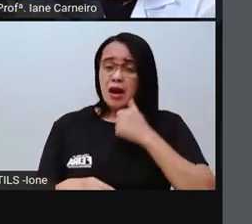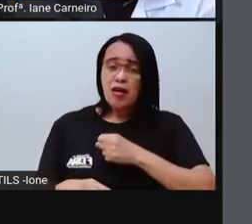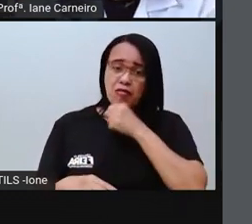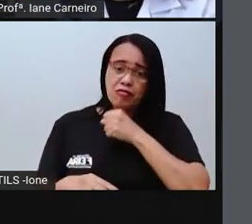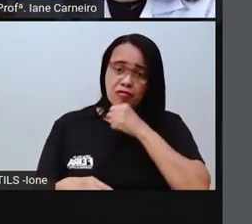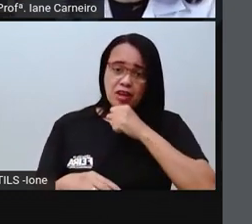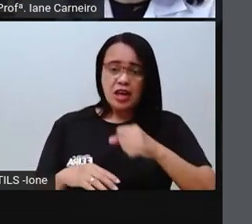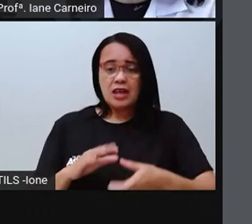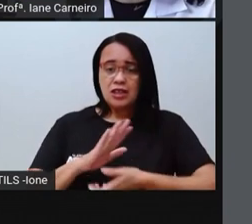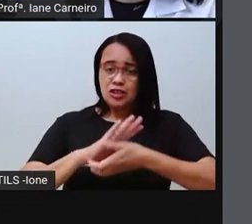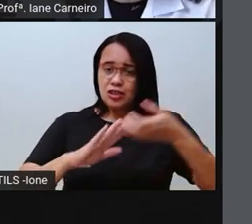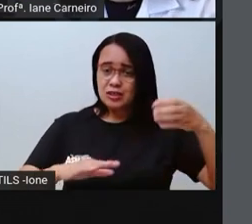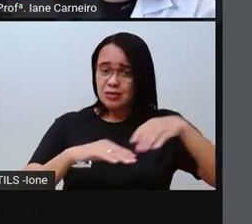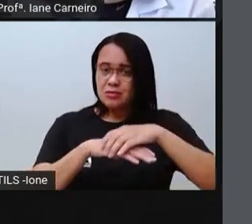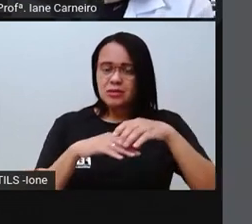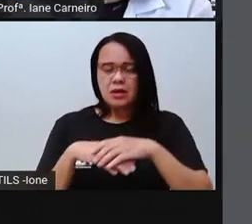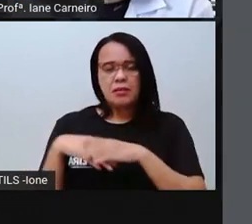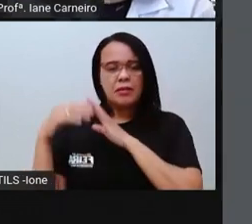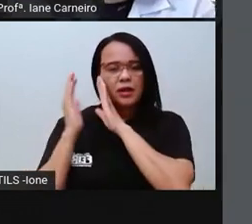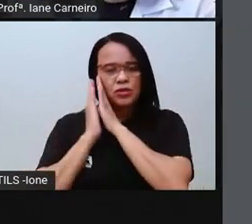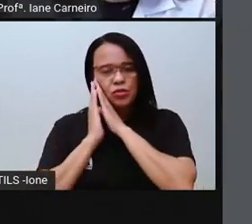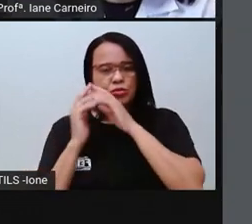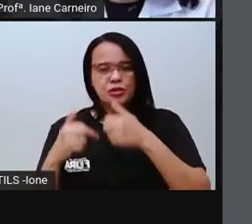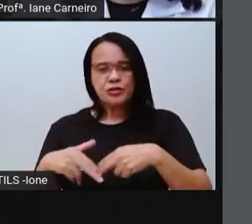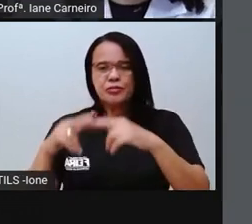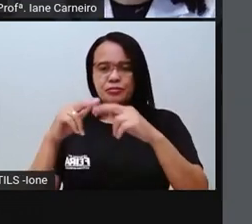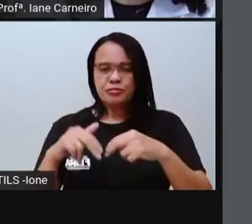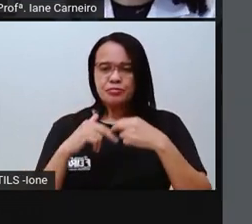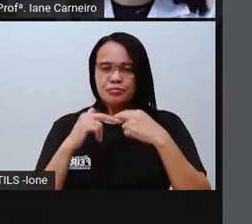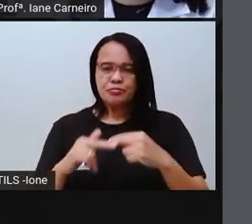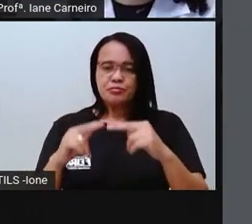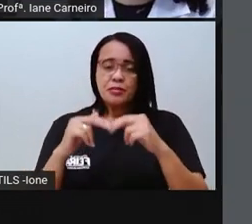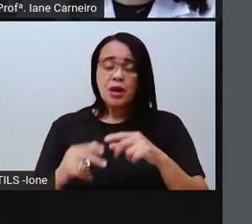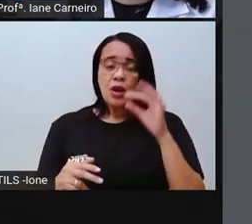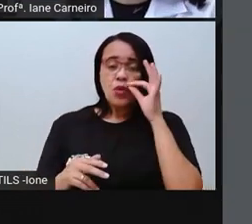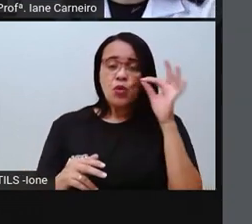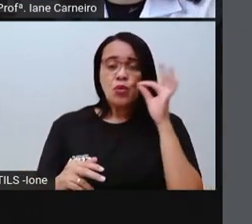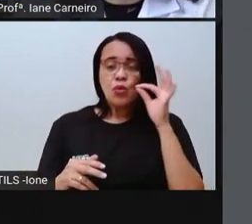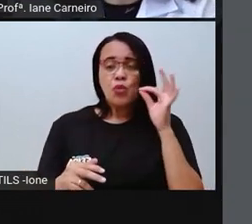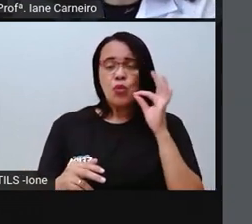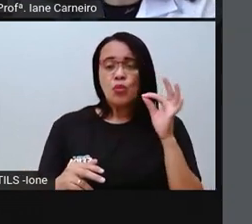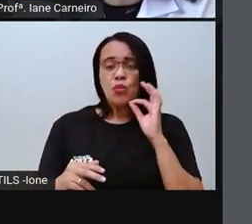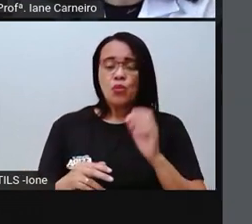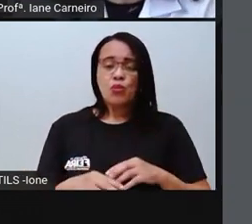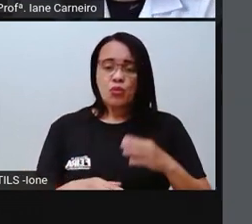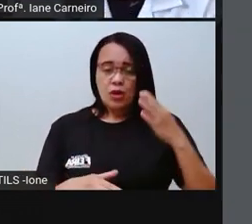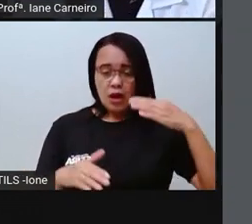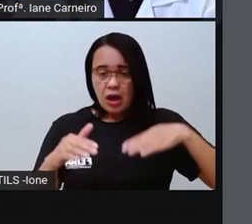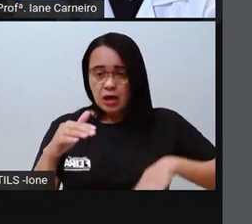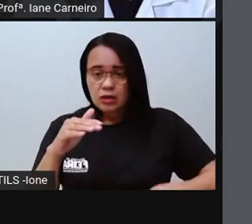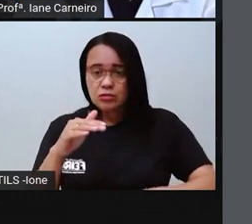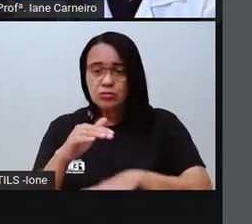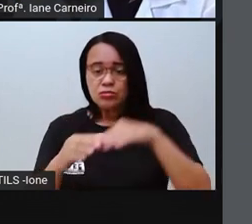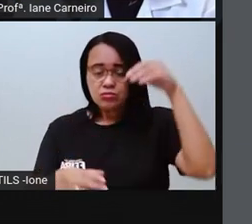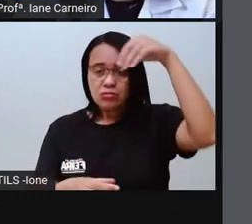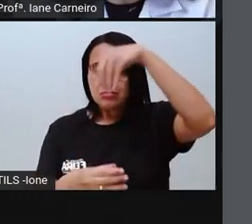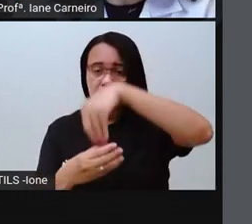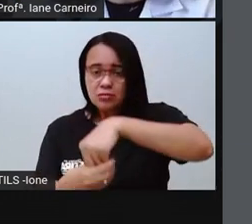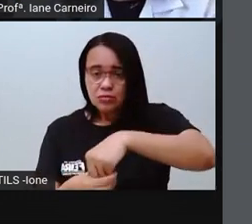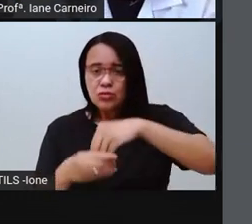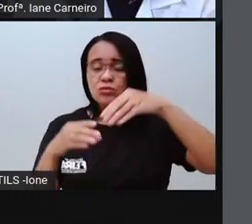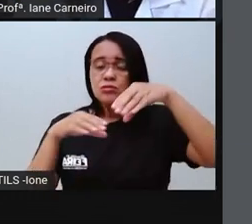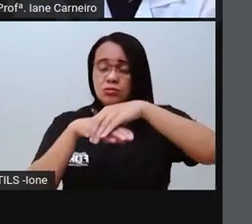dormia e descansava, balançava. Aí o gato deodato entrava bem de mocinho para